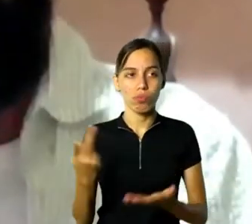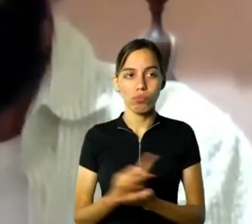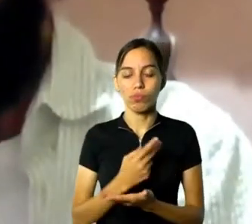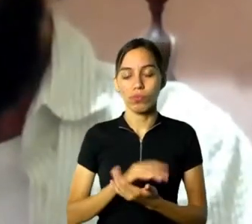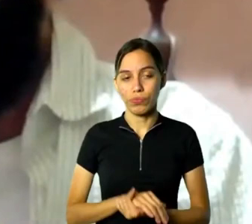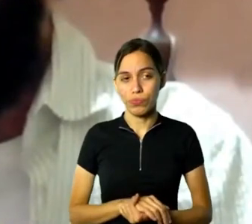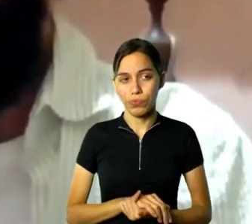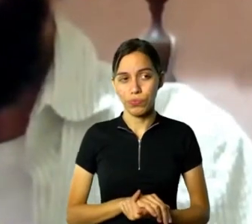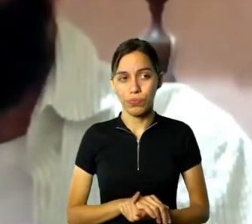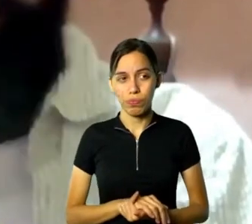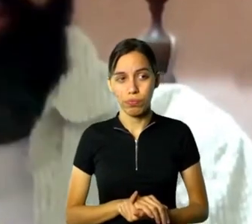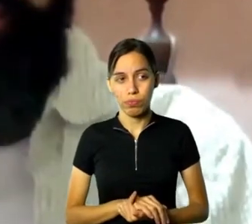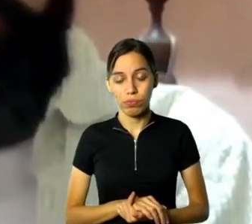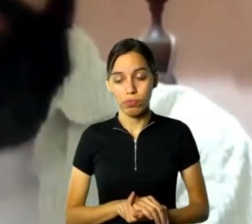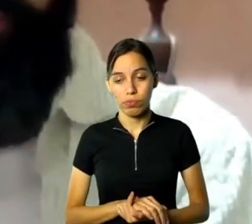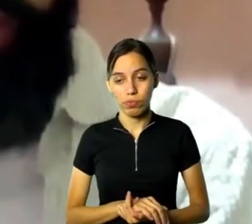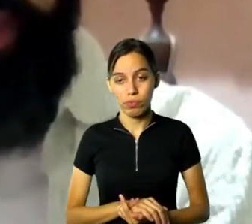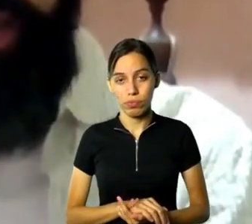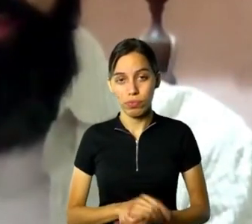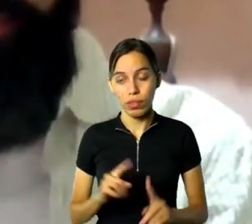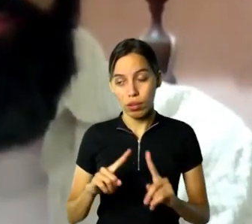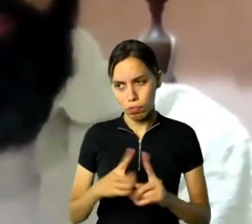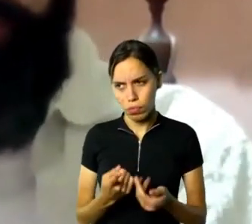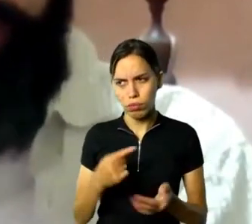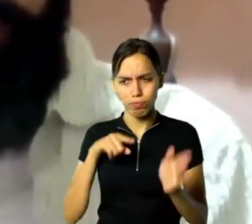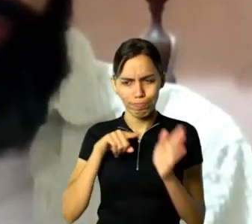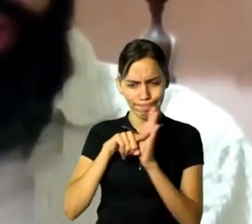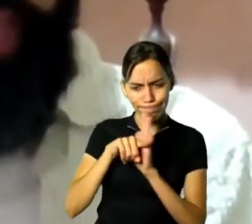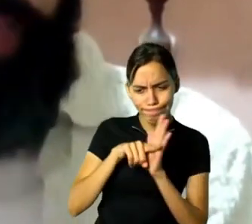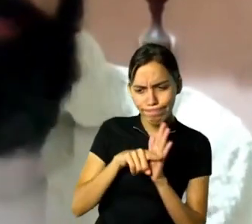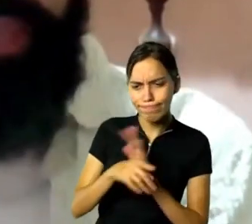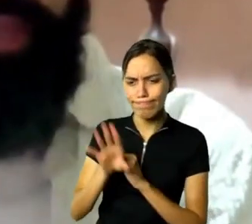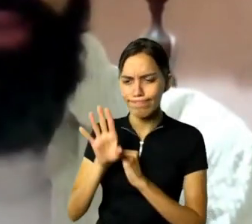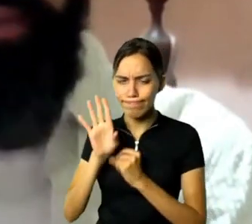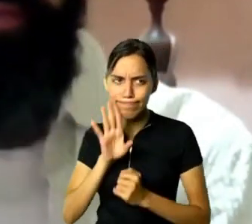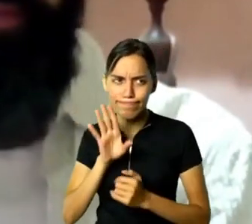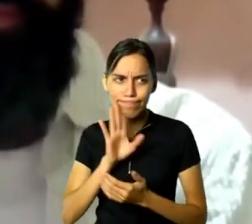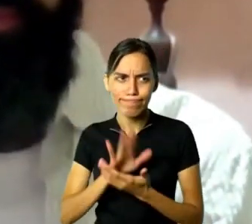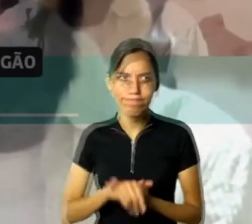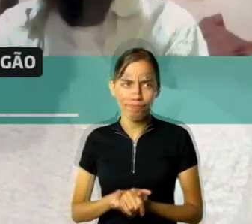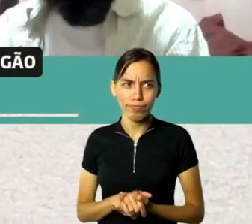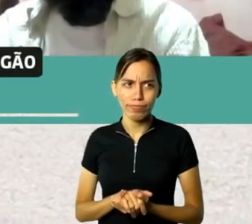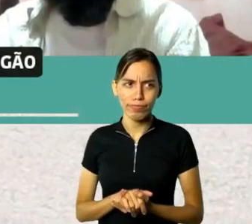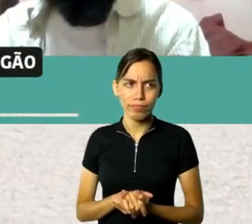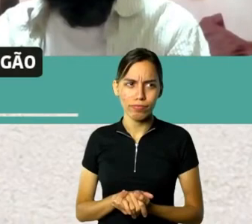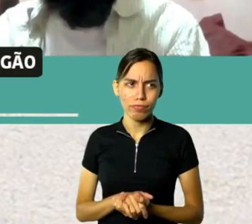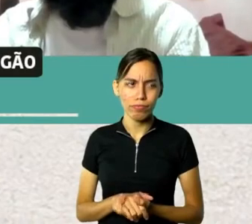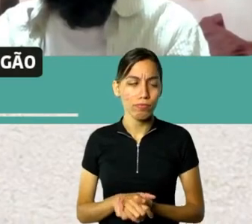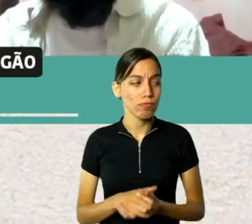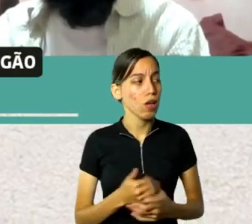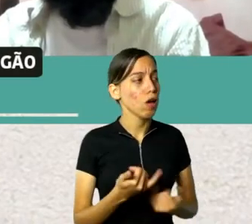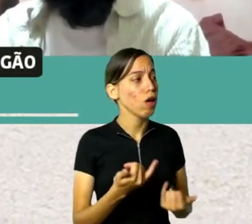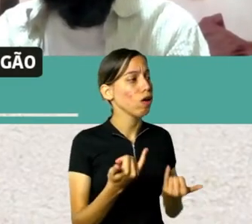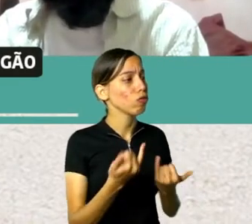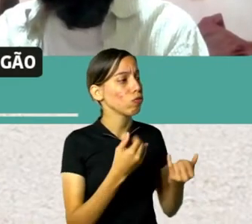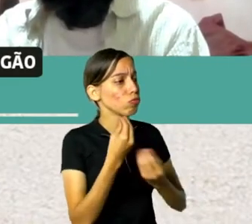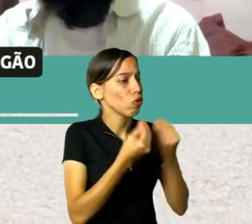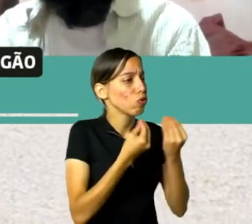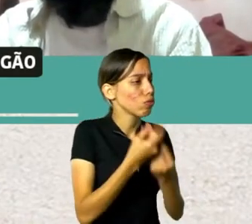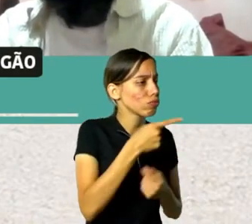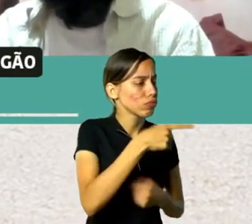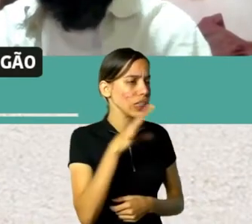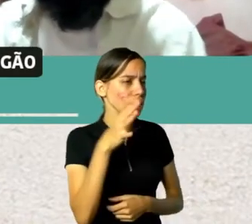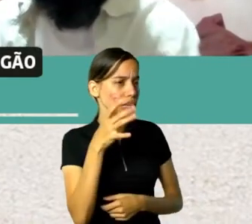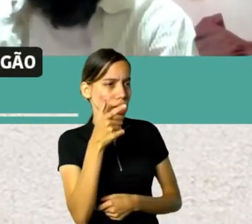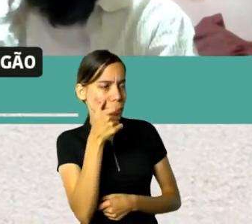pintura. Foi uma pesquisa muito legal. Conta como é que o Guignar chegou na sua vida, seu interesse de escrever essa